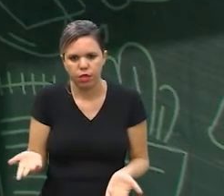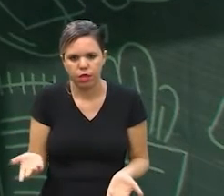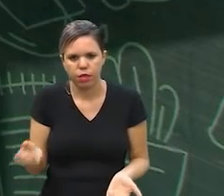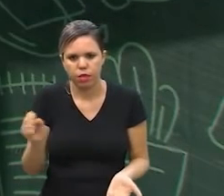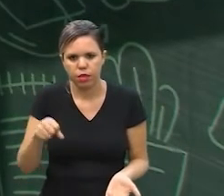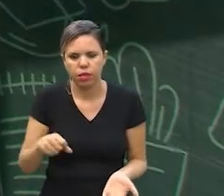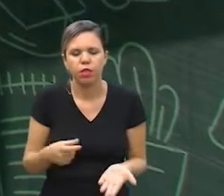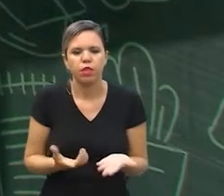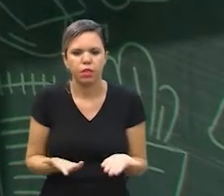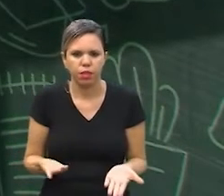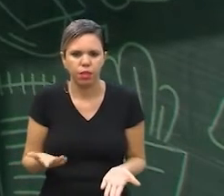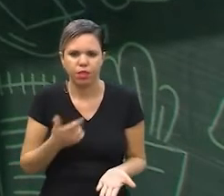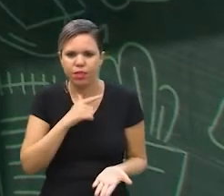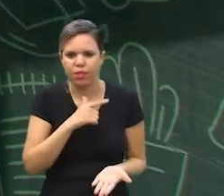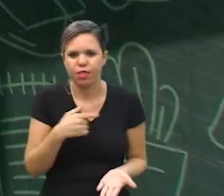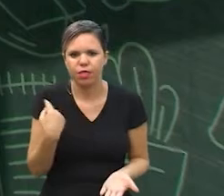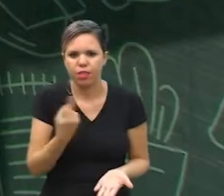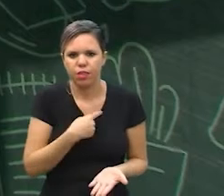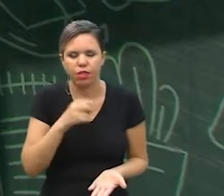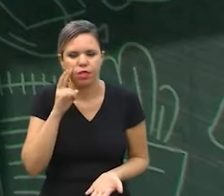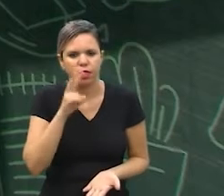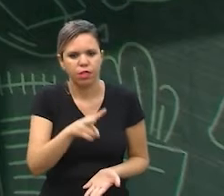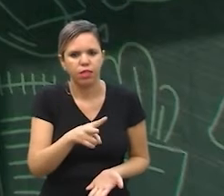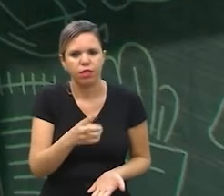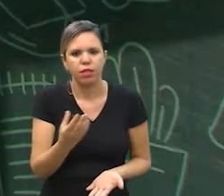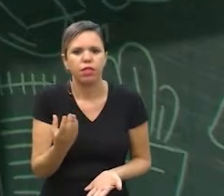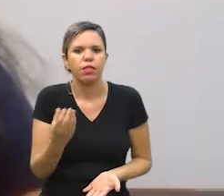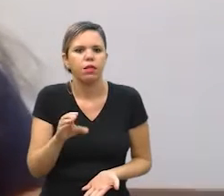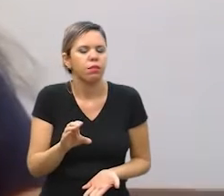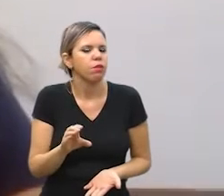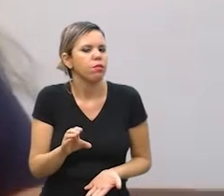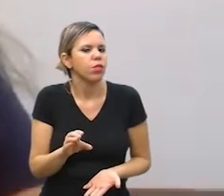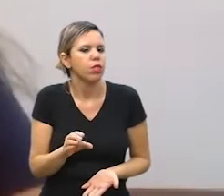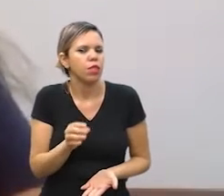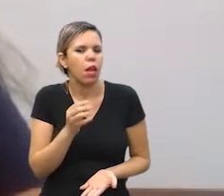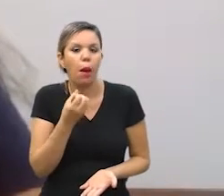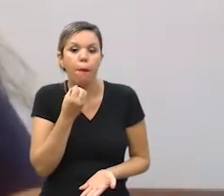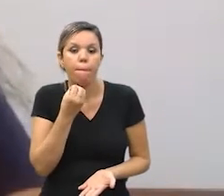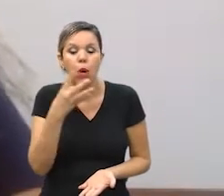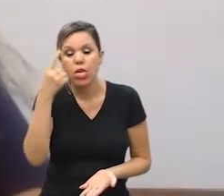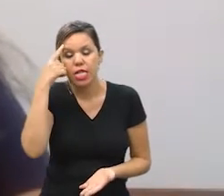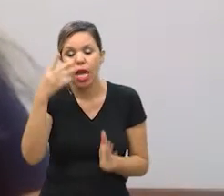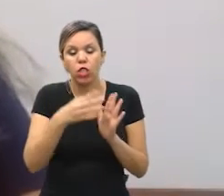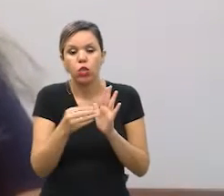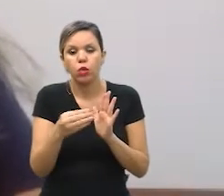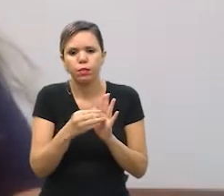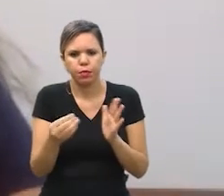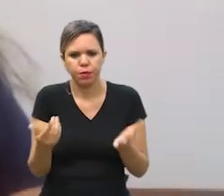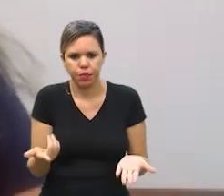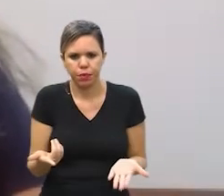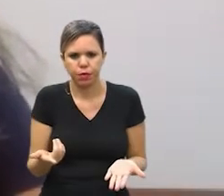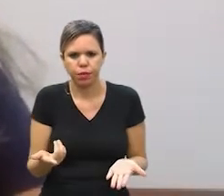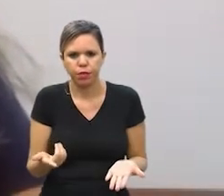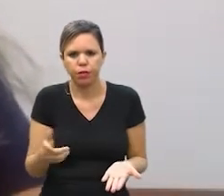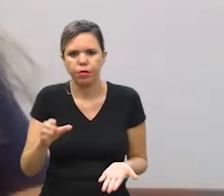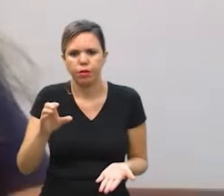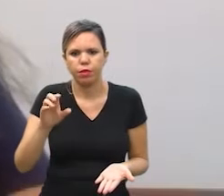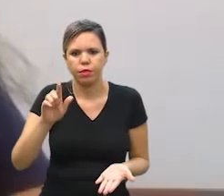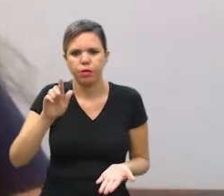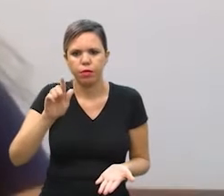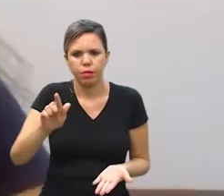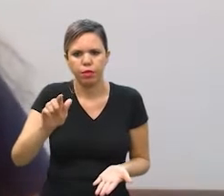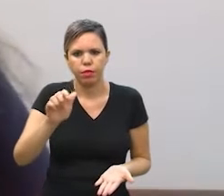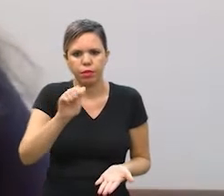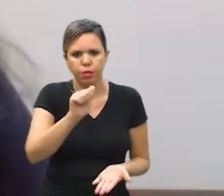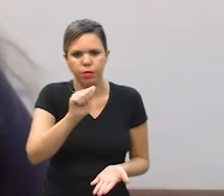foi daí que surgiu a ideia foi engraçado que a gente viu uma postagem boas ideias se copiam a gente viu uma postagem do Craac se eu não